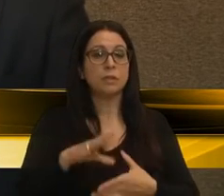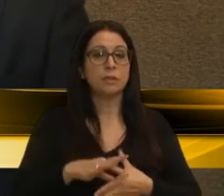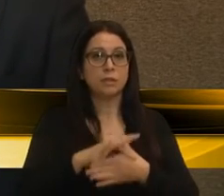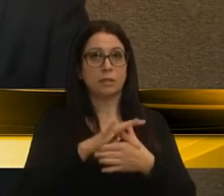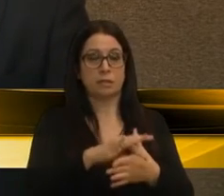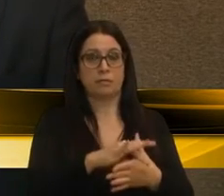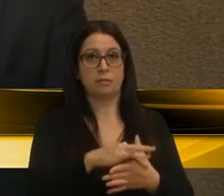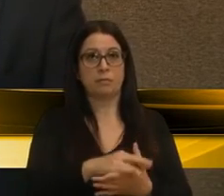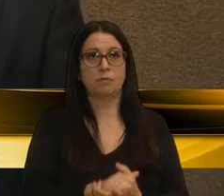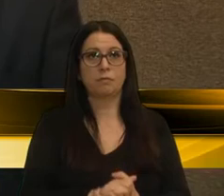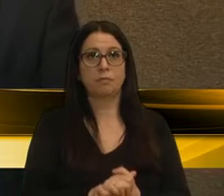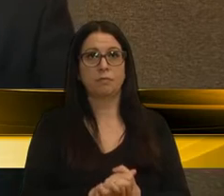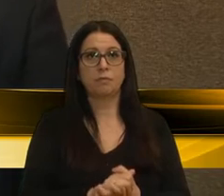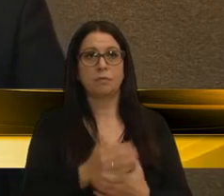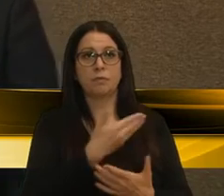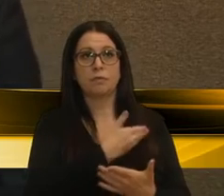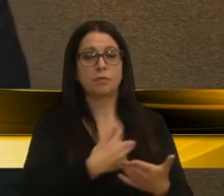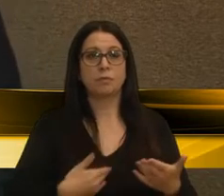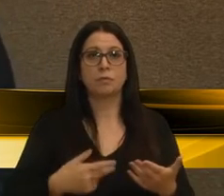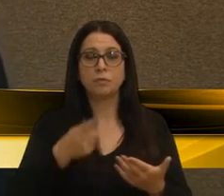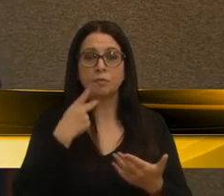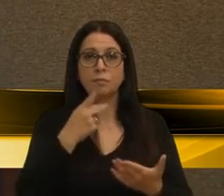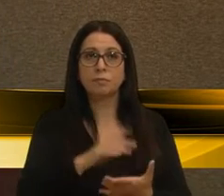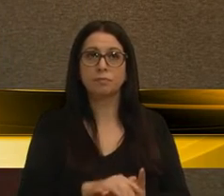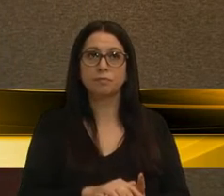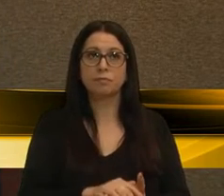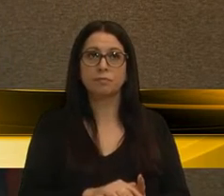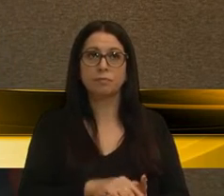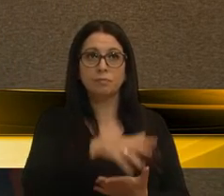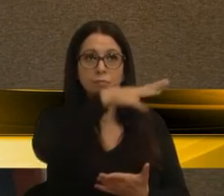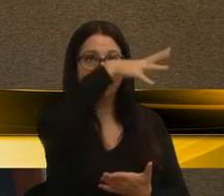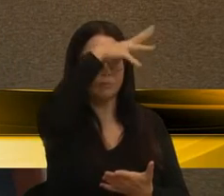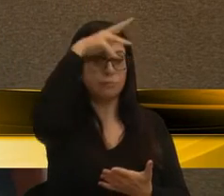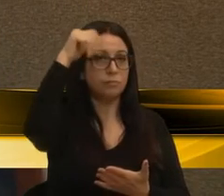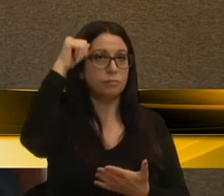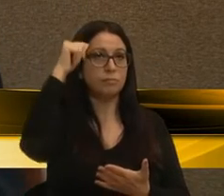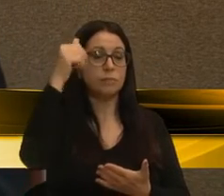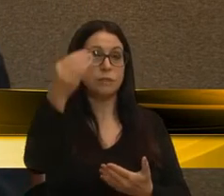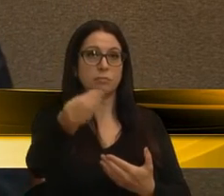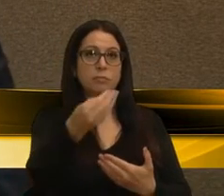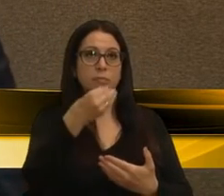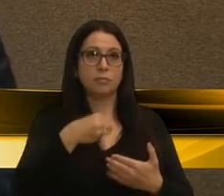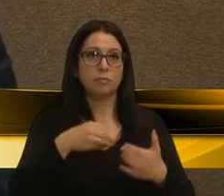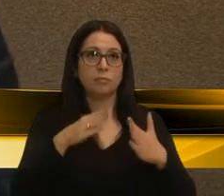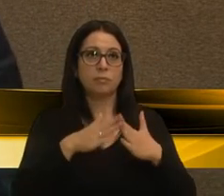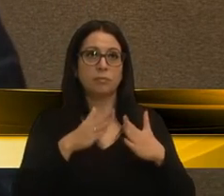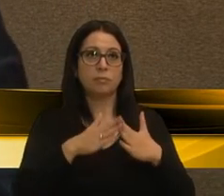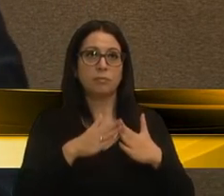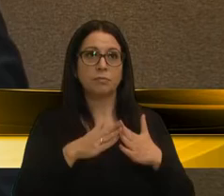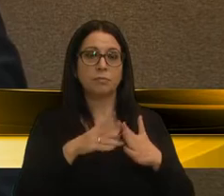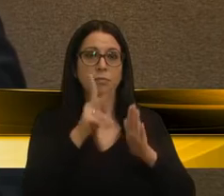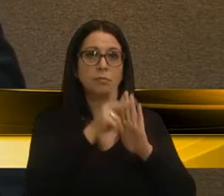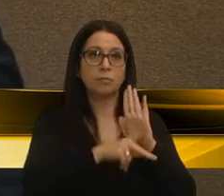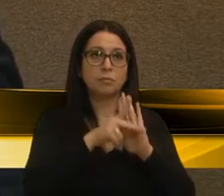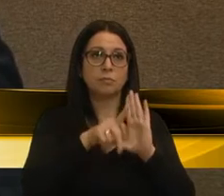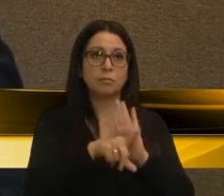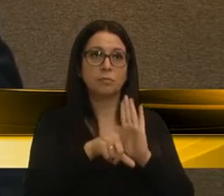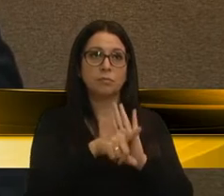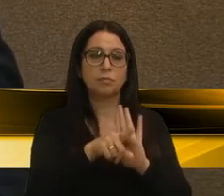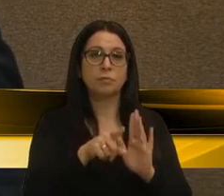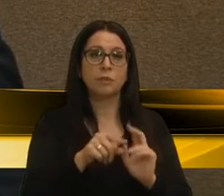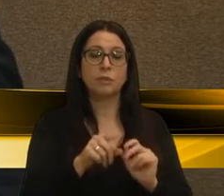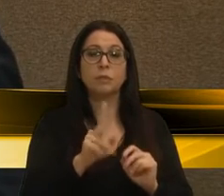do governo, dizer que o Poder Executivo enviará a esta casa um projeto de lei,